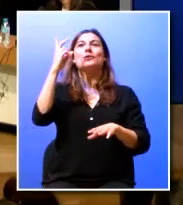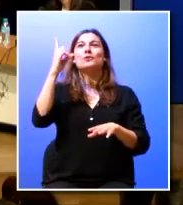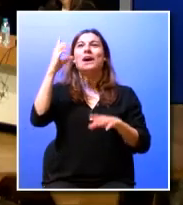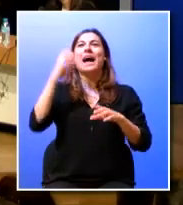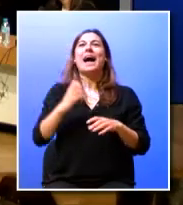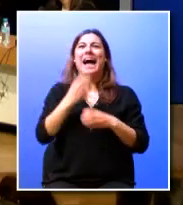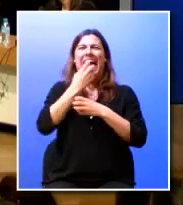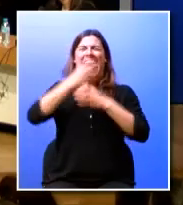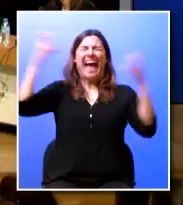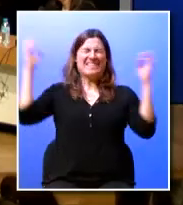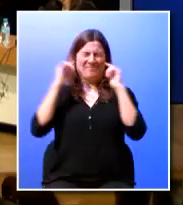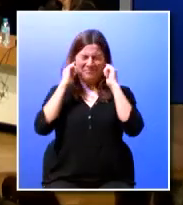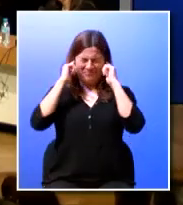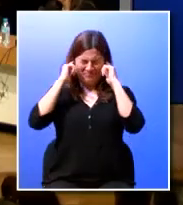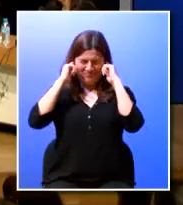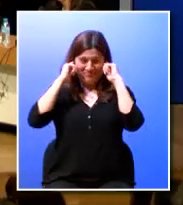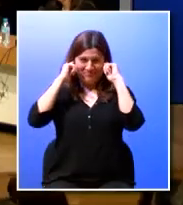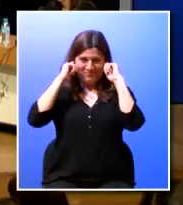gritem